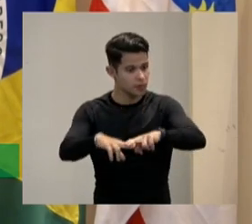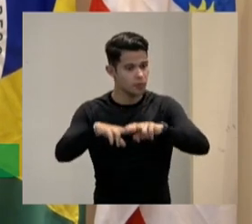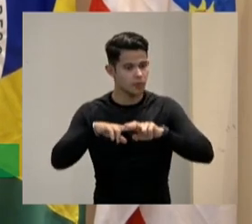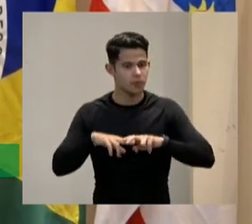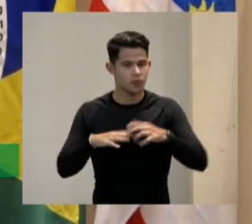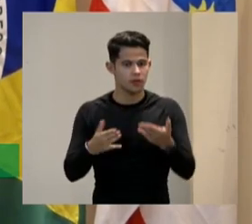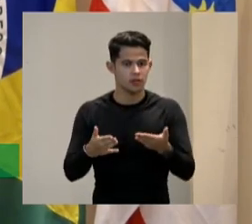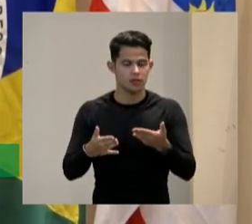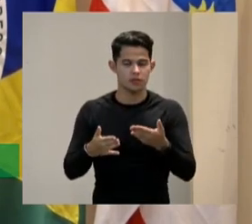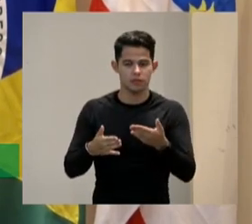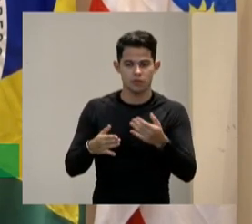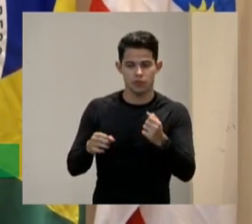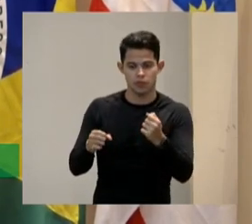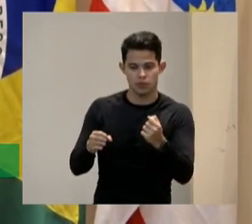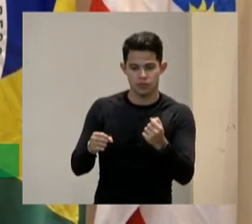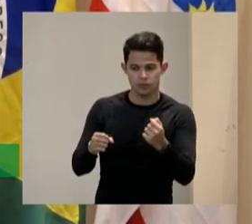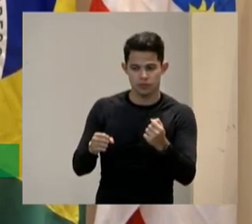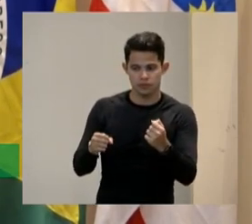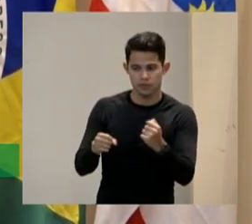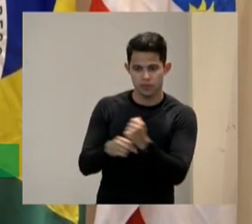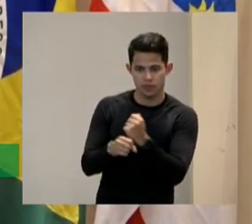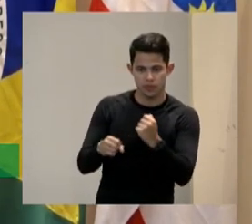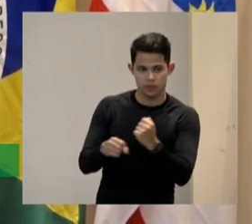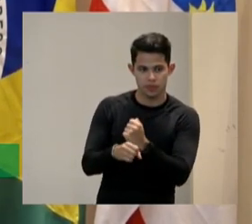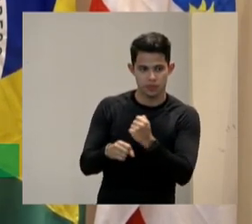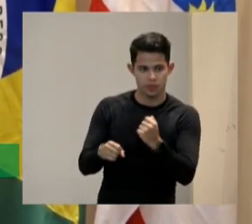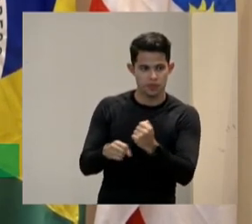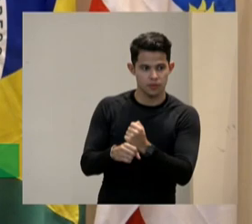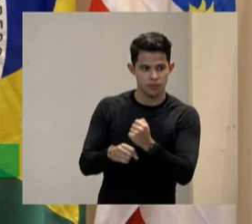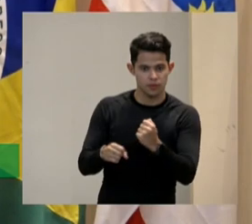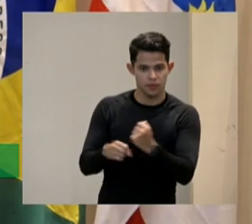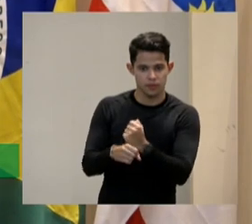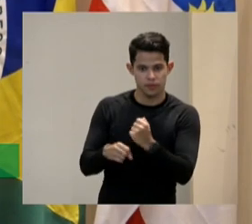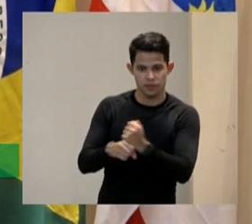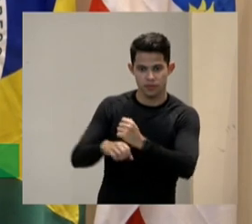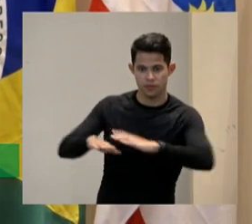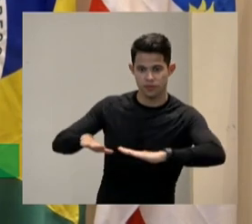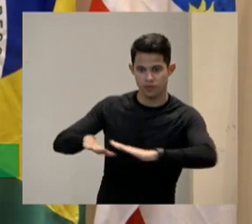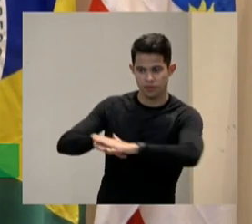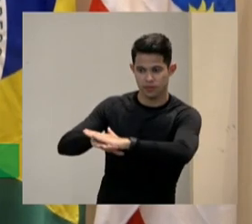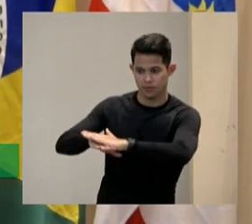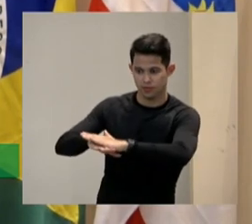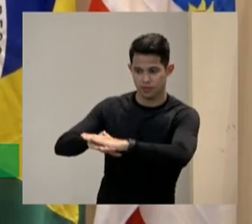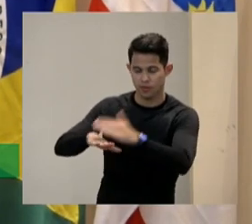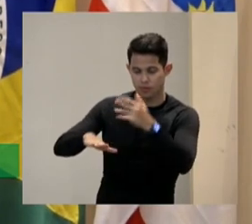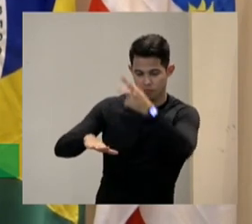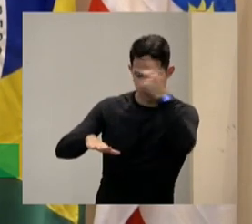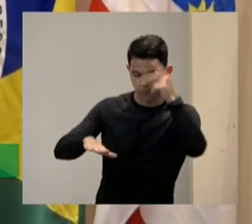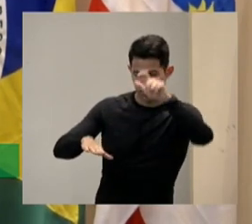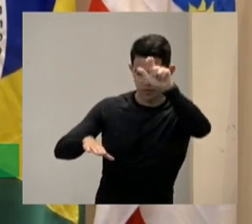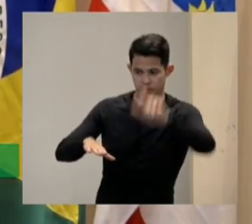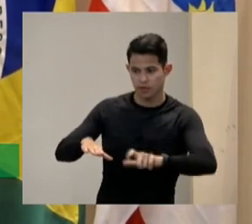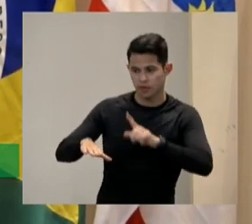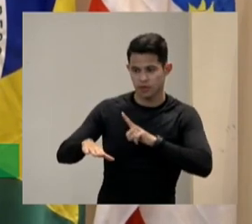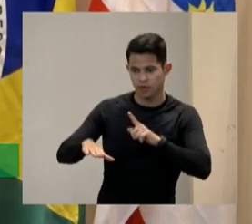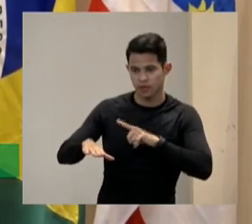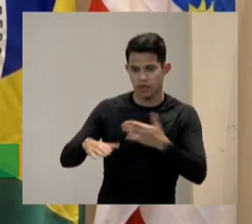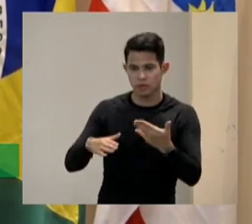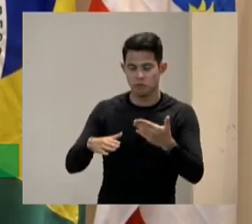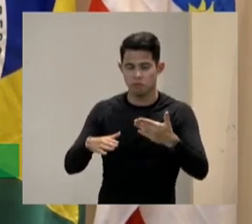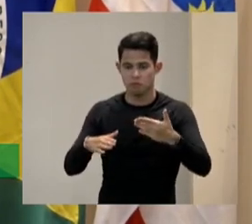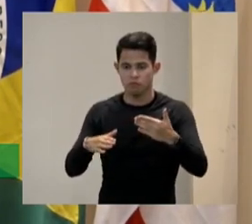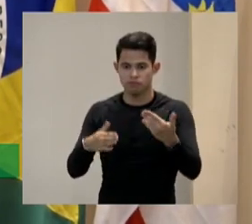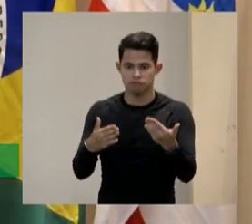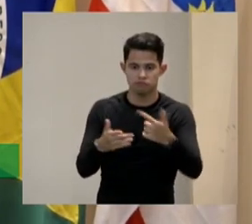uma cadeirantes me refiro a deficiência física no geral com problemas de deambulação de mobilidade